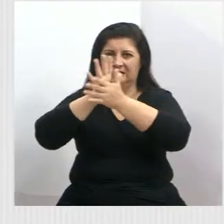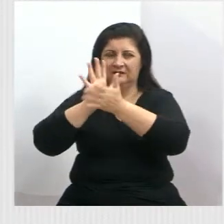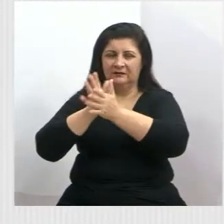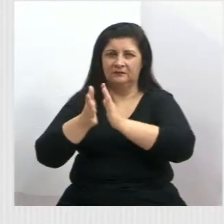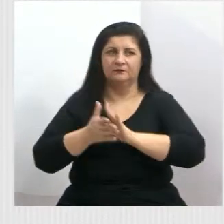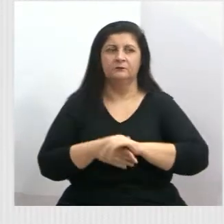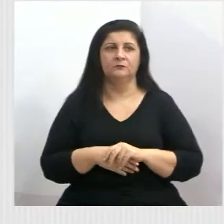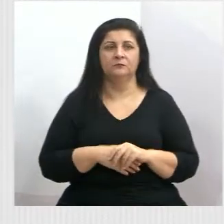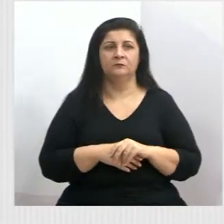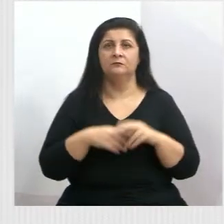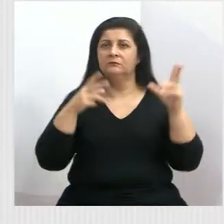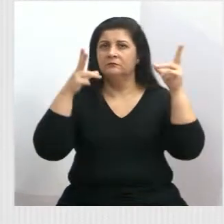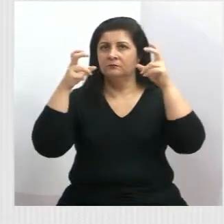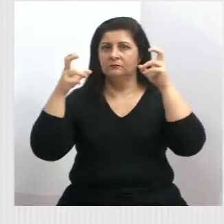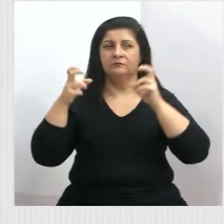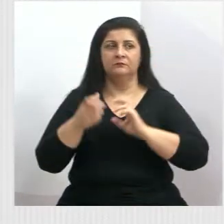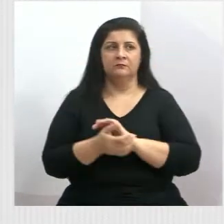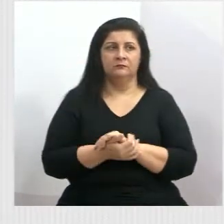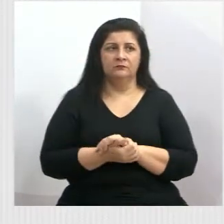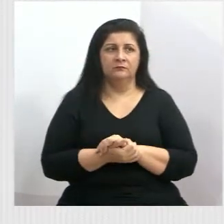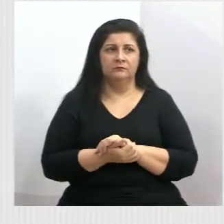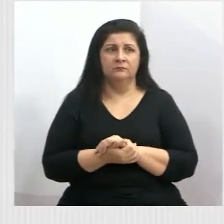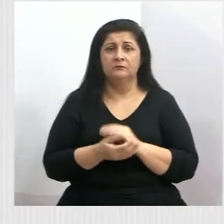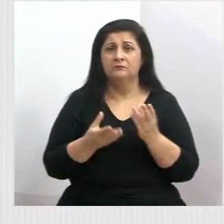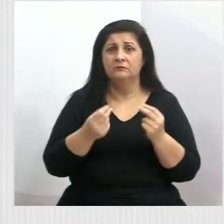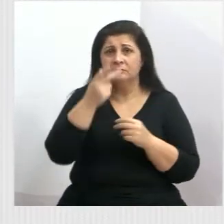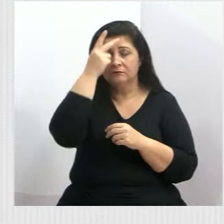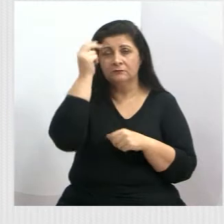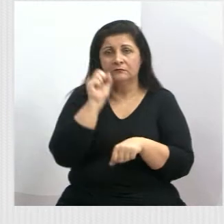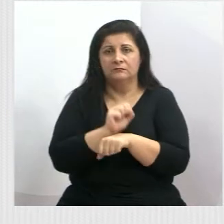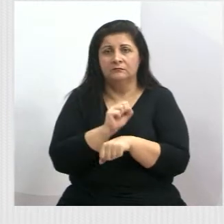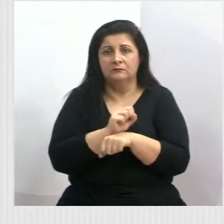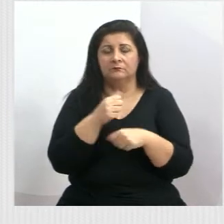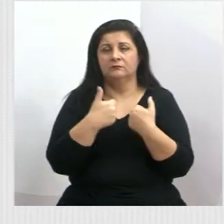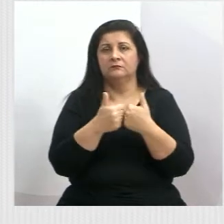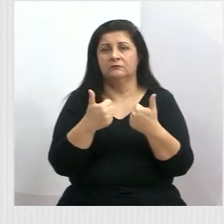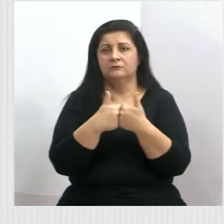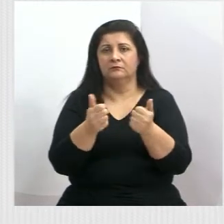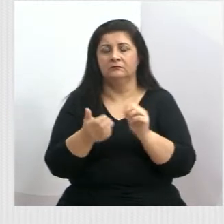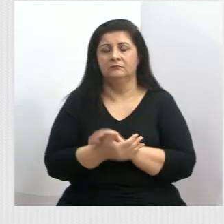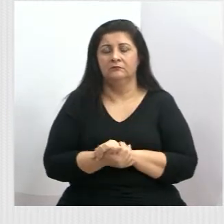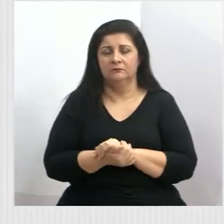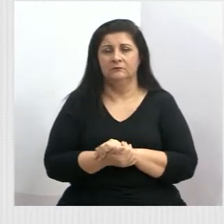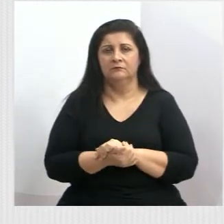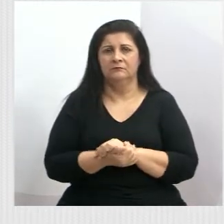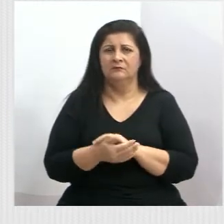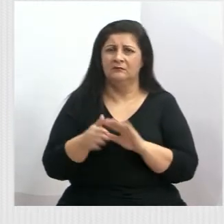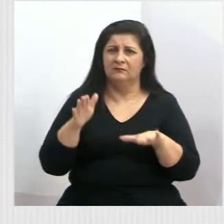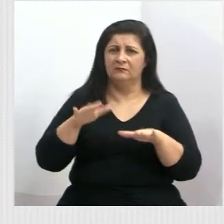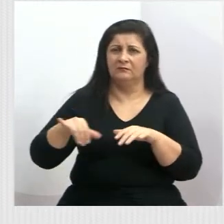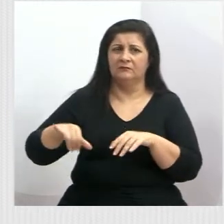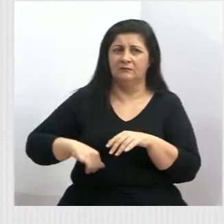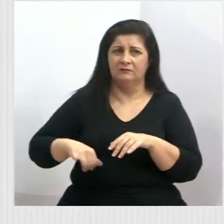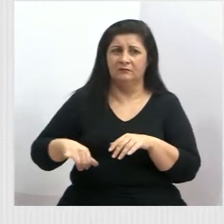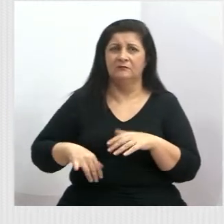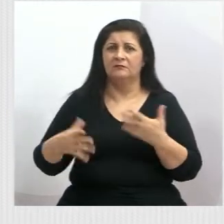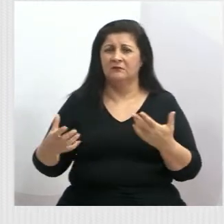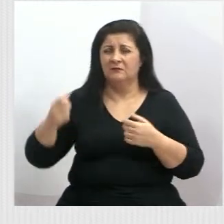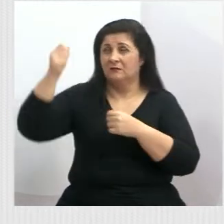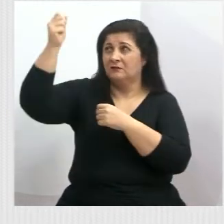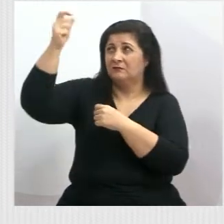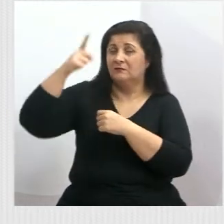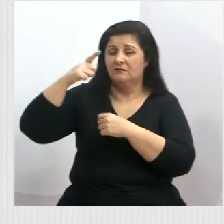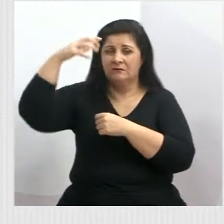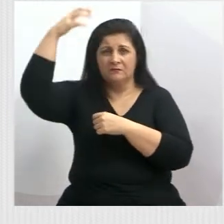e a gente pôde perceber que ali fica muitos munícipes ali esperando ônibus e que muitos estavam ali sofrendo, muitas vezes debaixo do